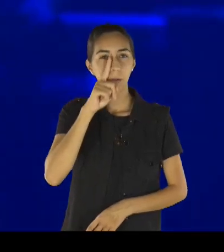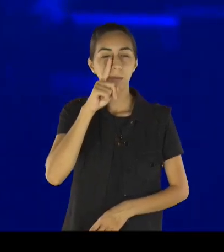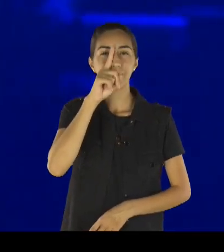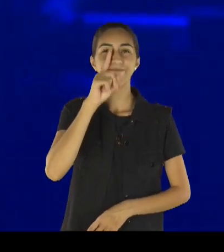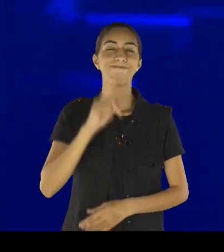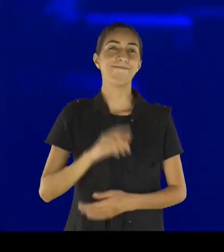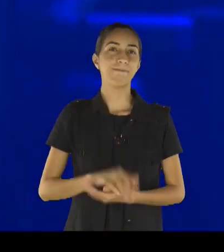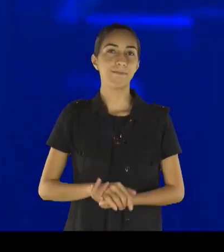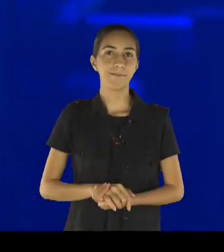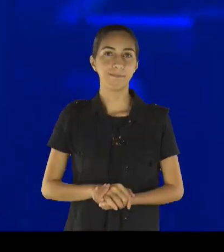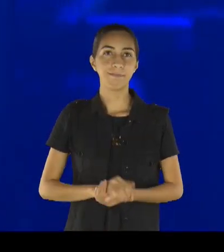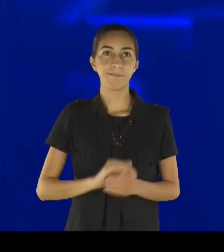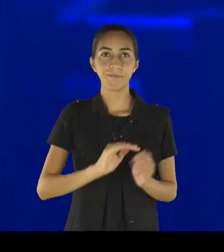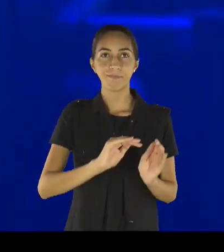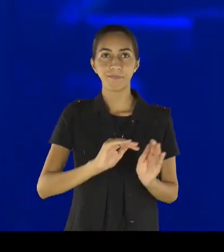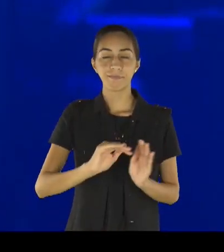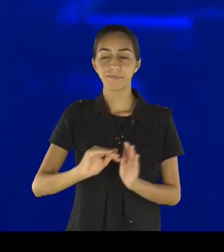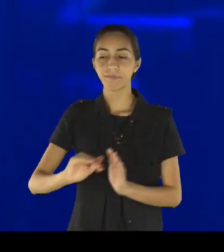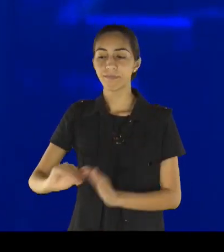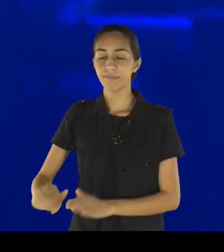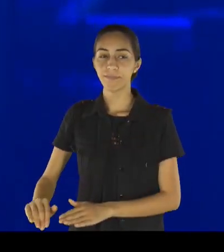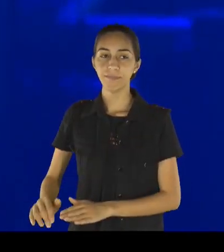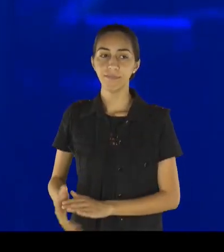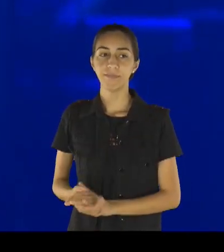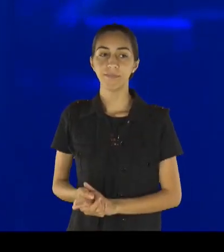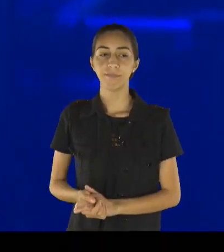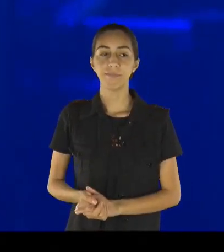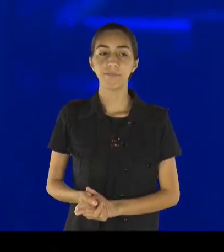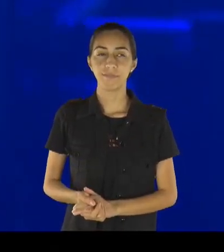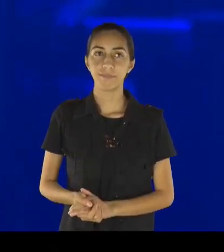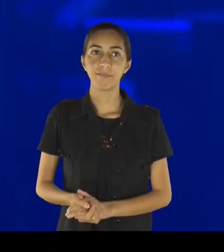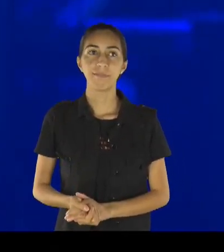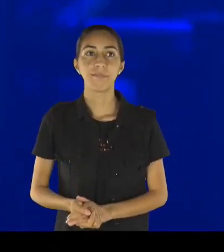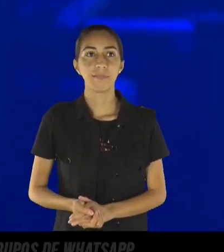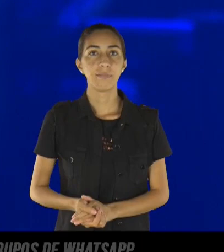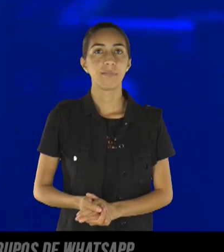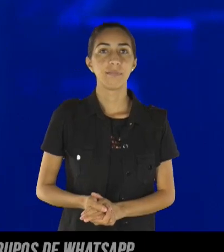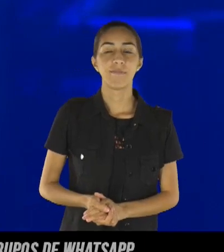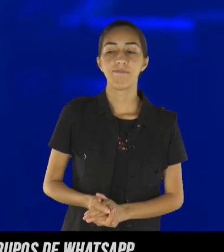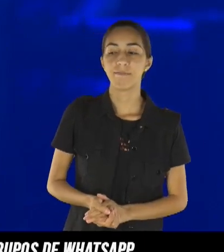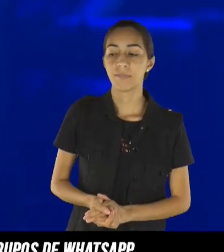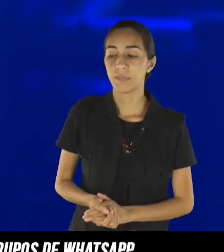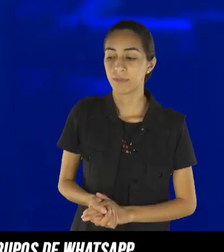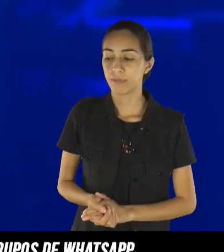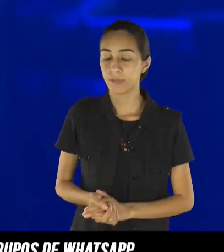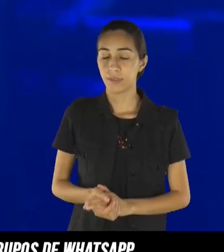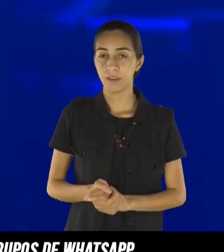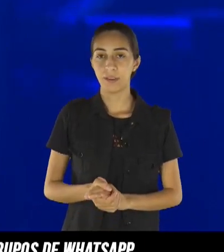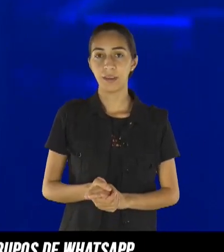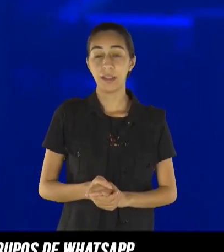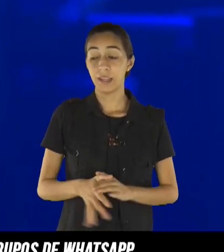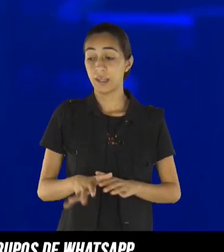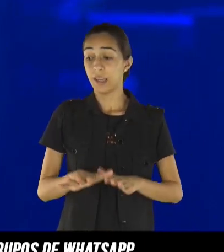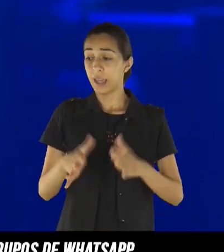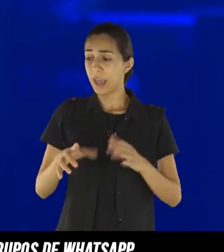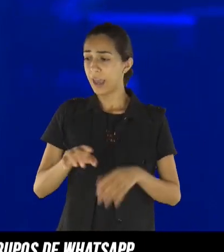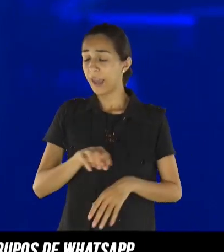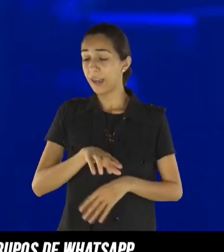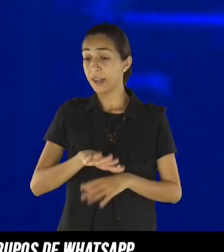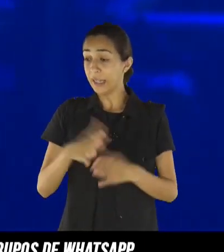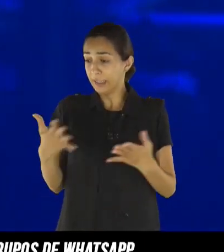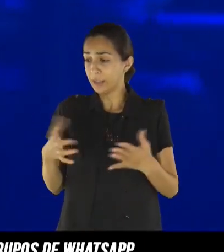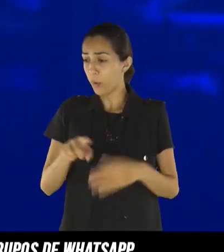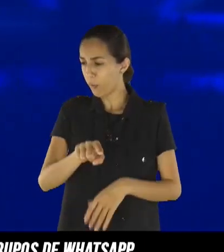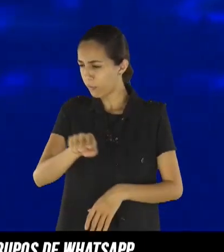Não tenham medo, pois o Senhor, nosso Deus, que os